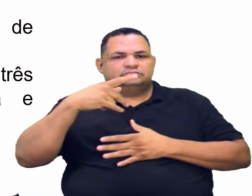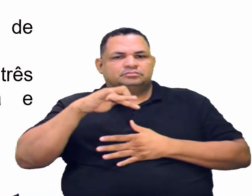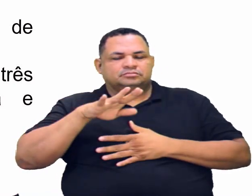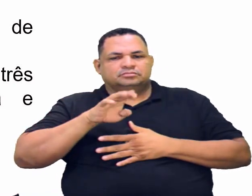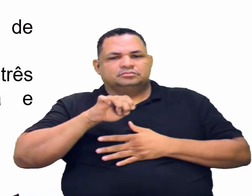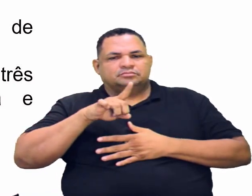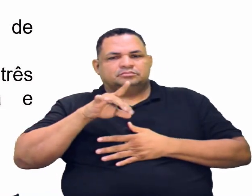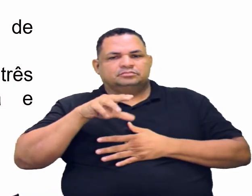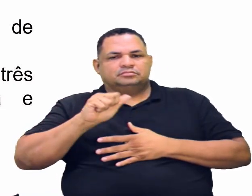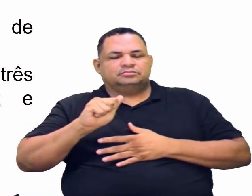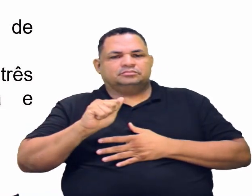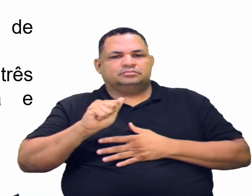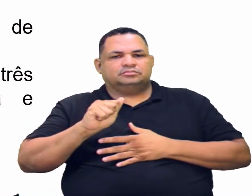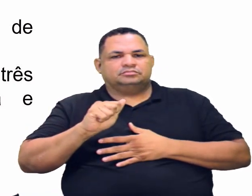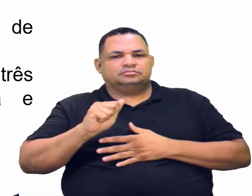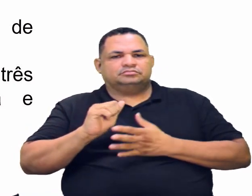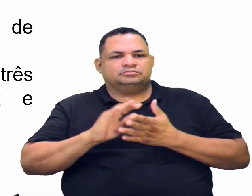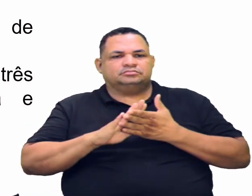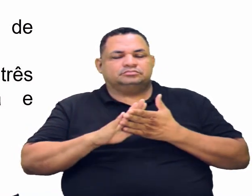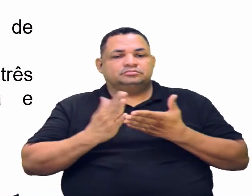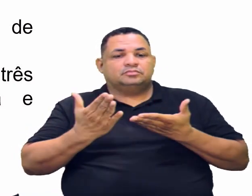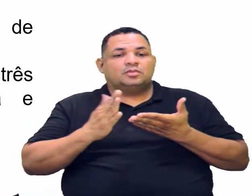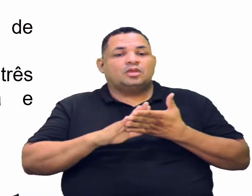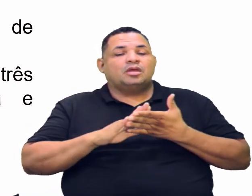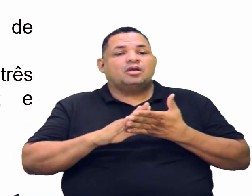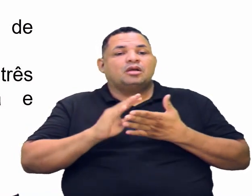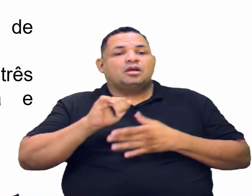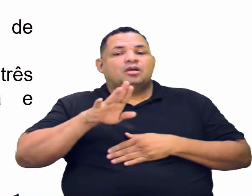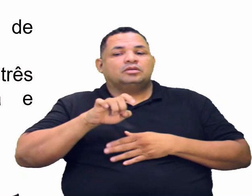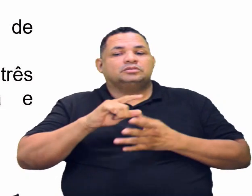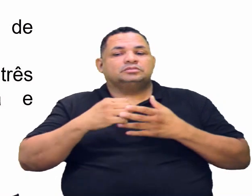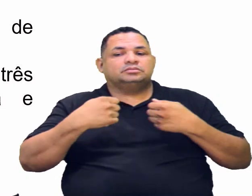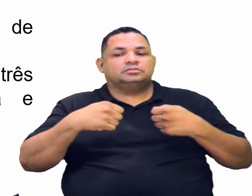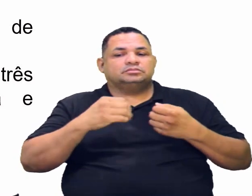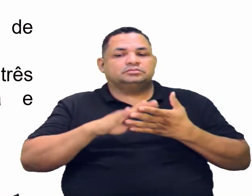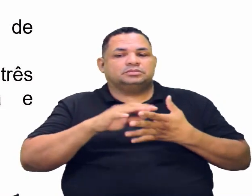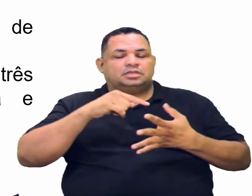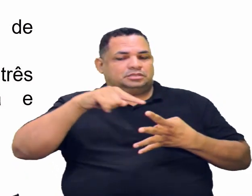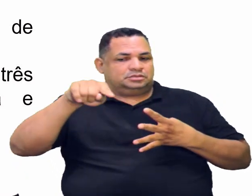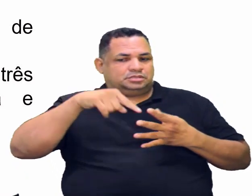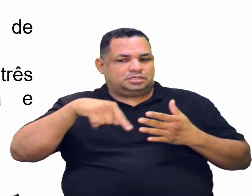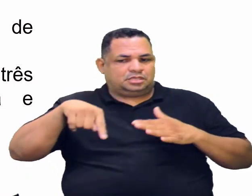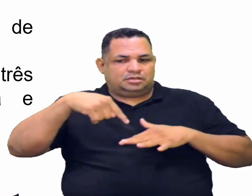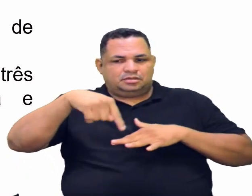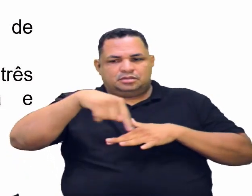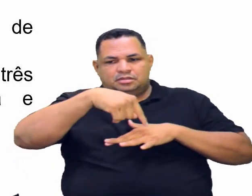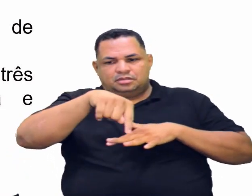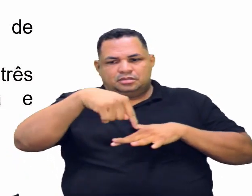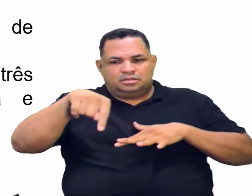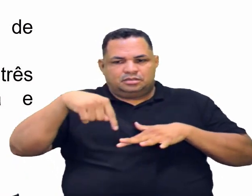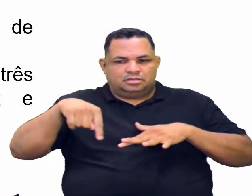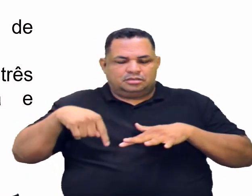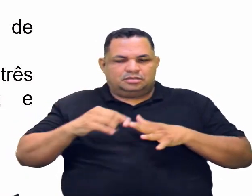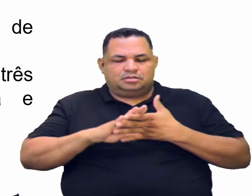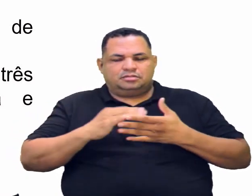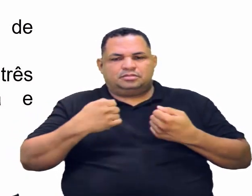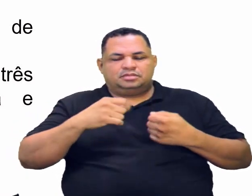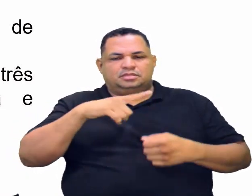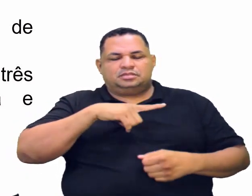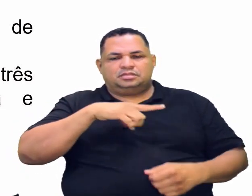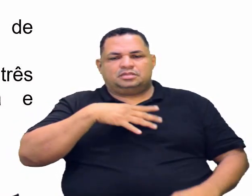o propanal, o nosso alceno tem que ser ramificado. Tem que ter carbono